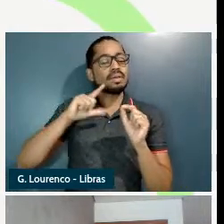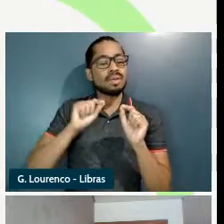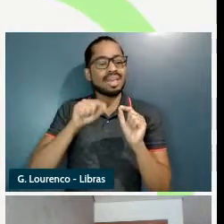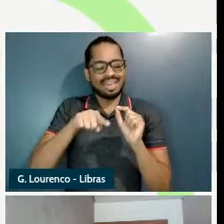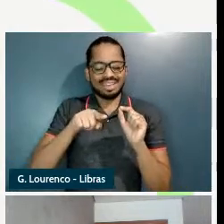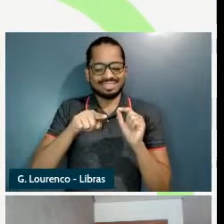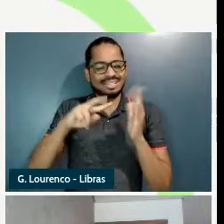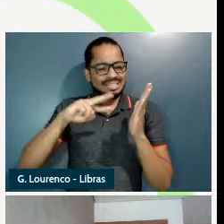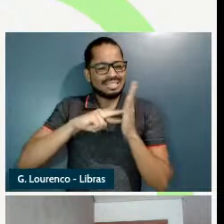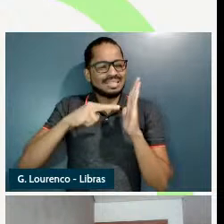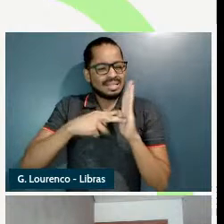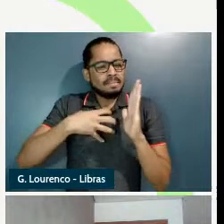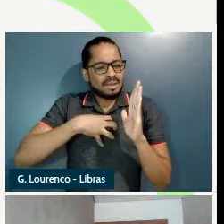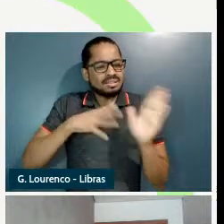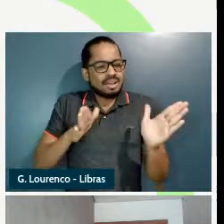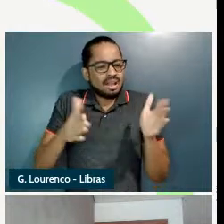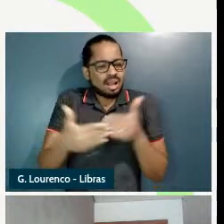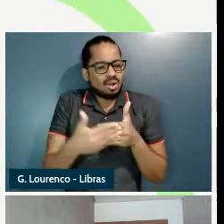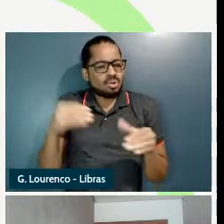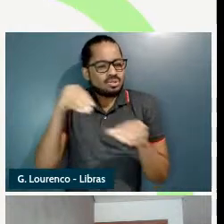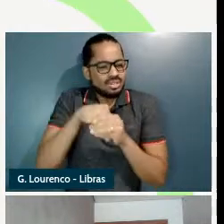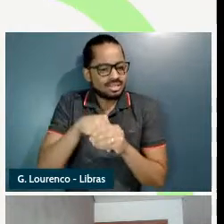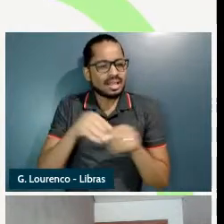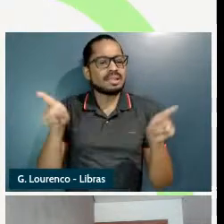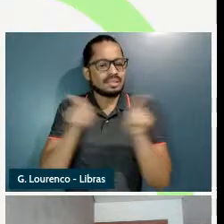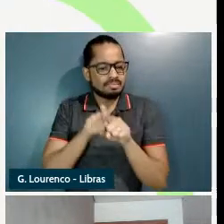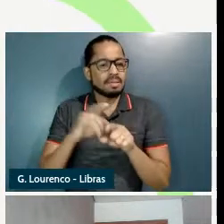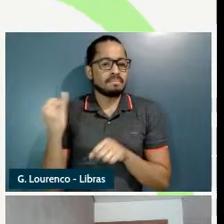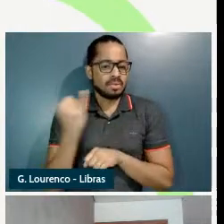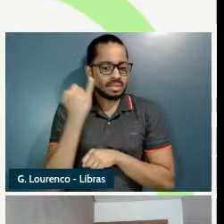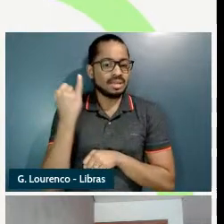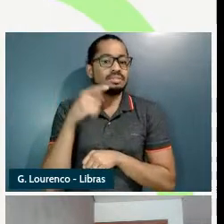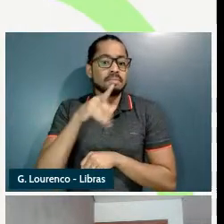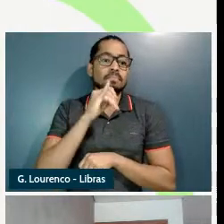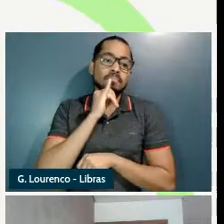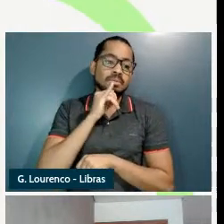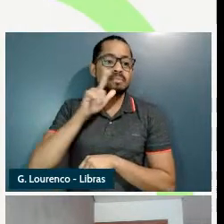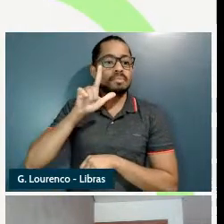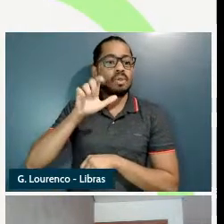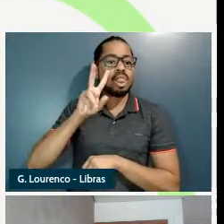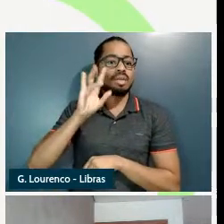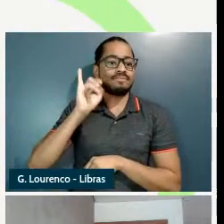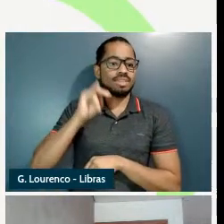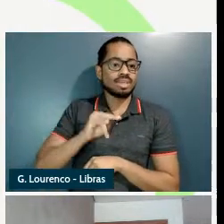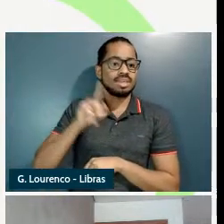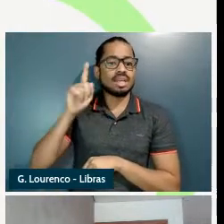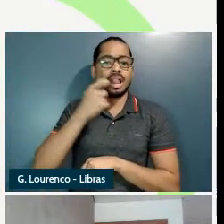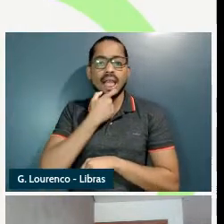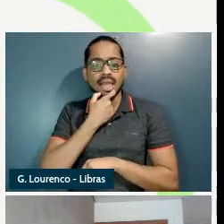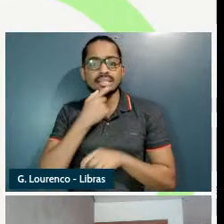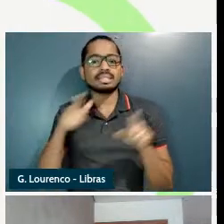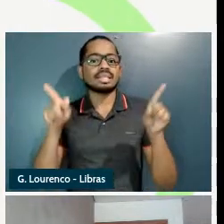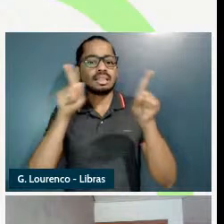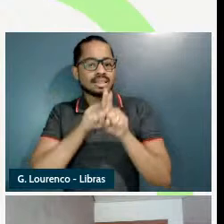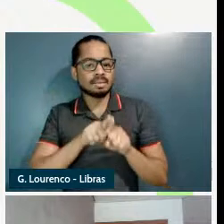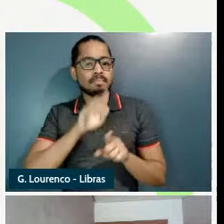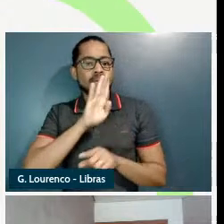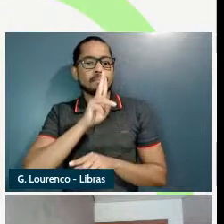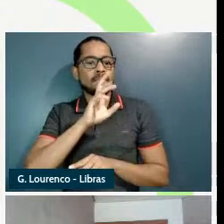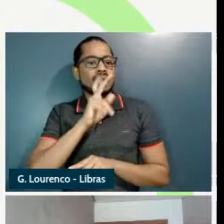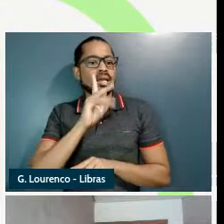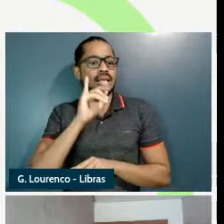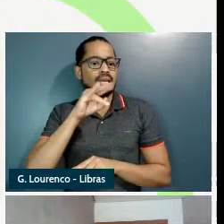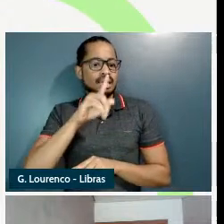a realização de inversões locativas como é o caso do trabalho de Levin para o inglês e de Bucking Boucher 2015 para o alemão